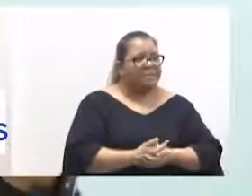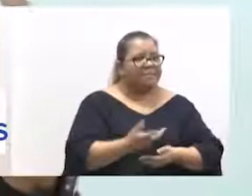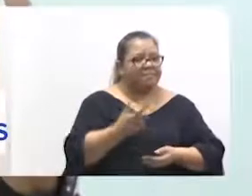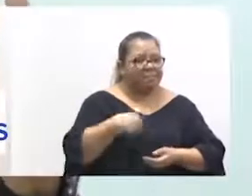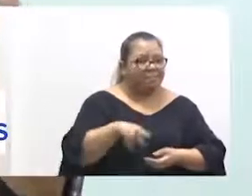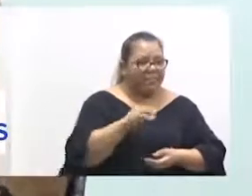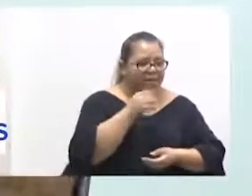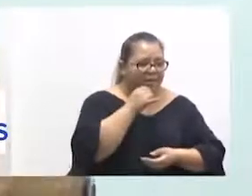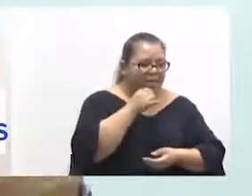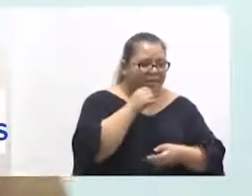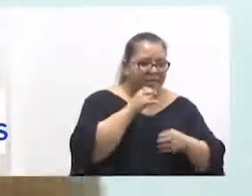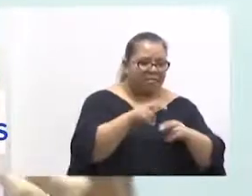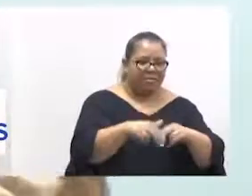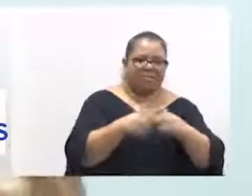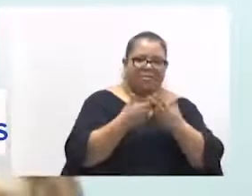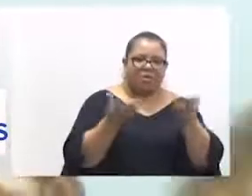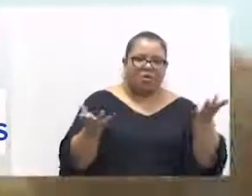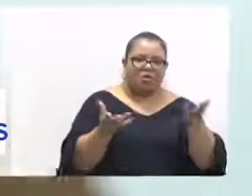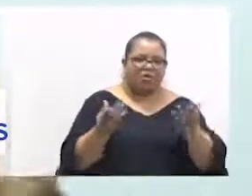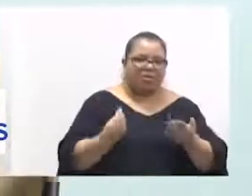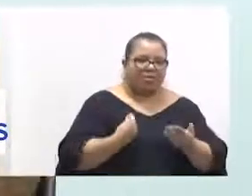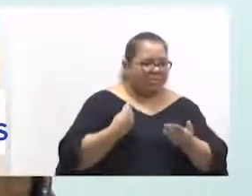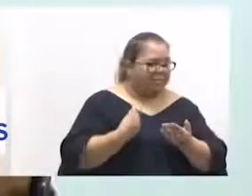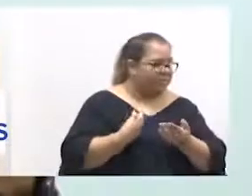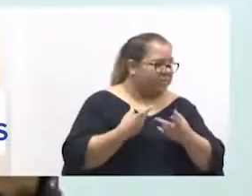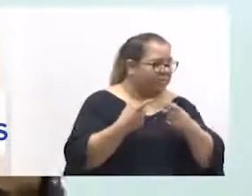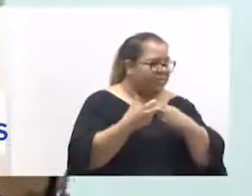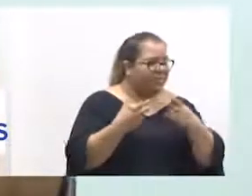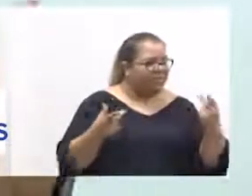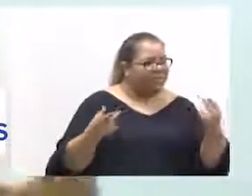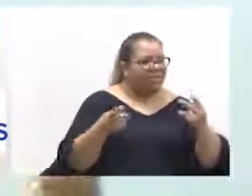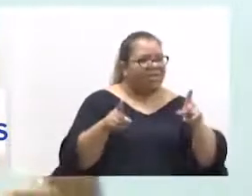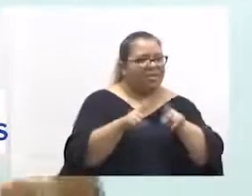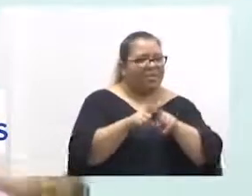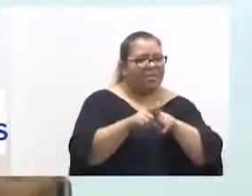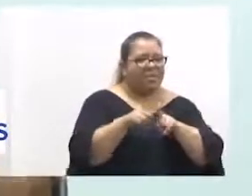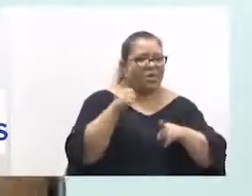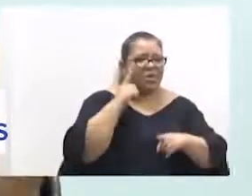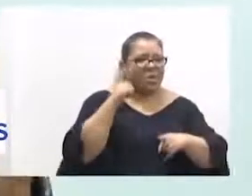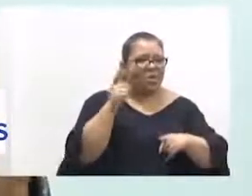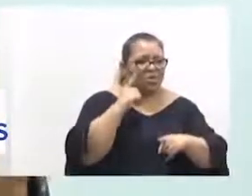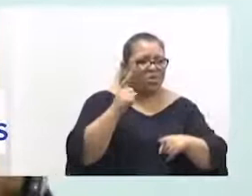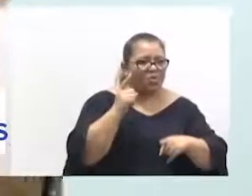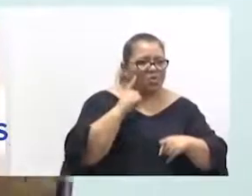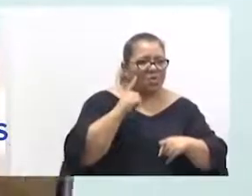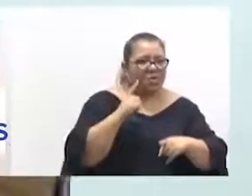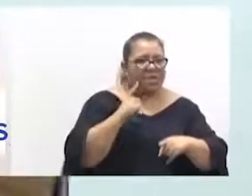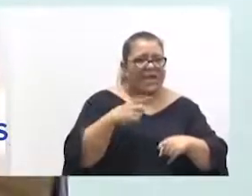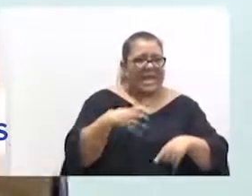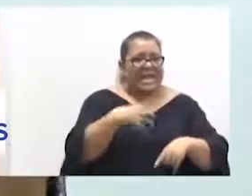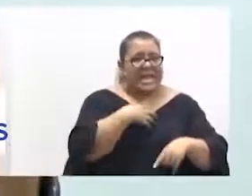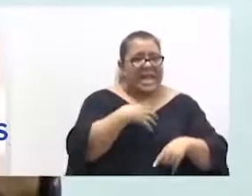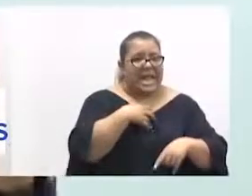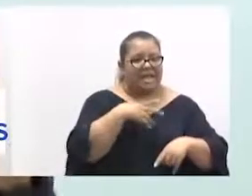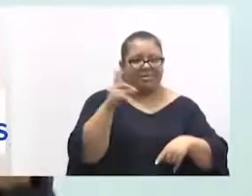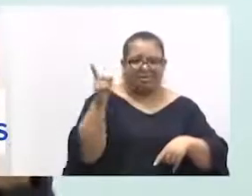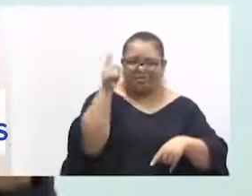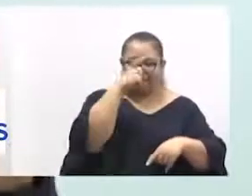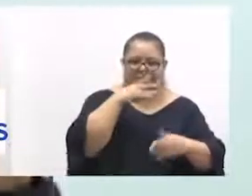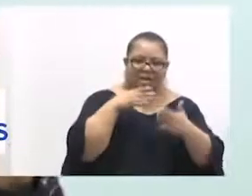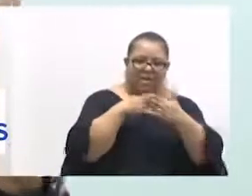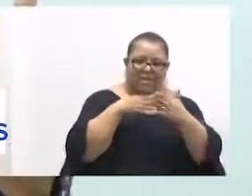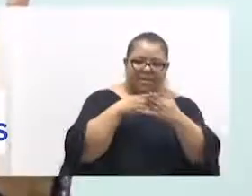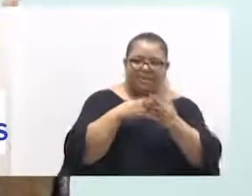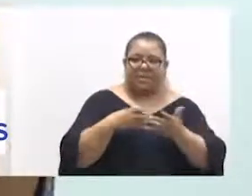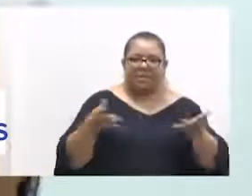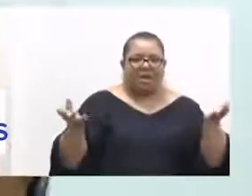que é bom. Quem vive isso no dia a dia, né? Sente essas dificuldades, né? Então, assim,